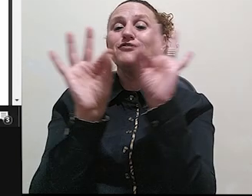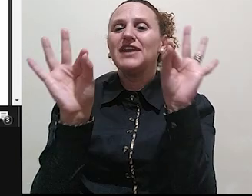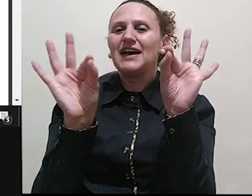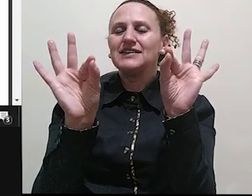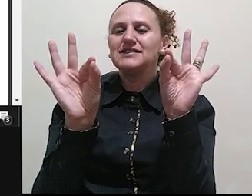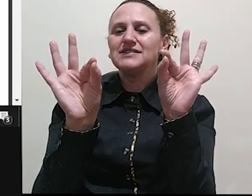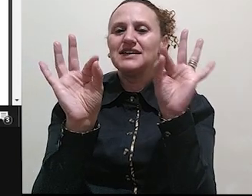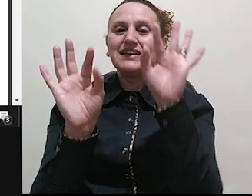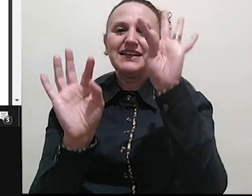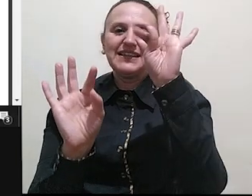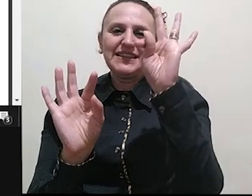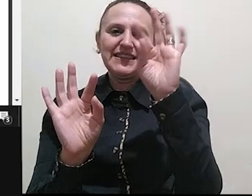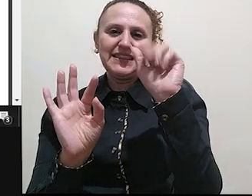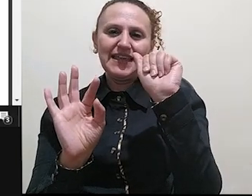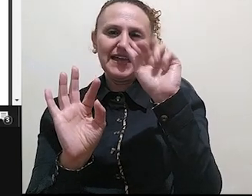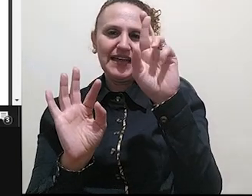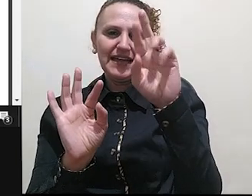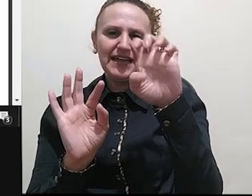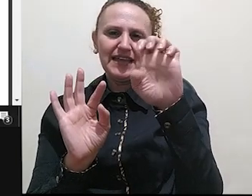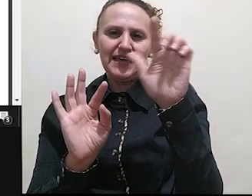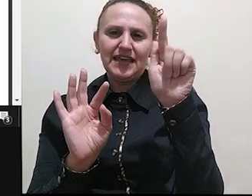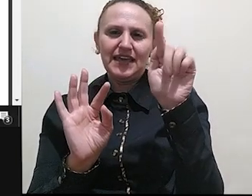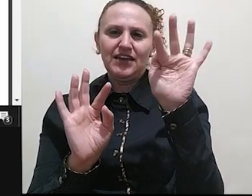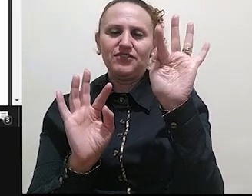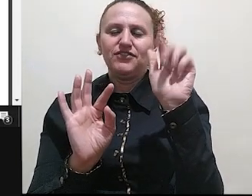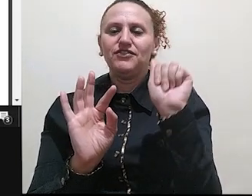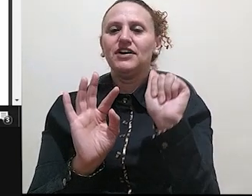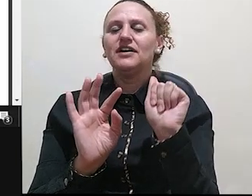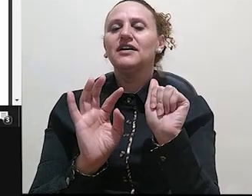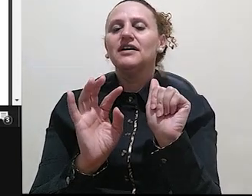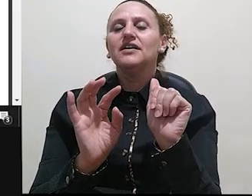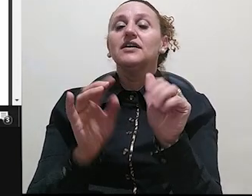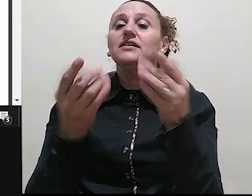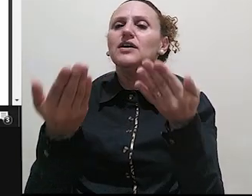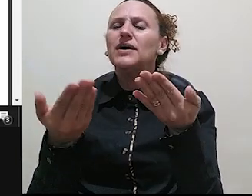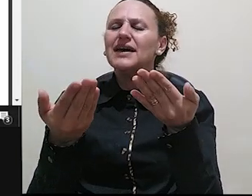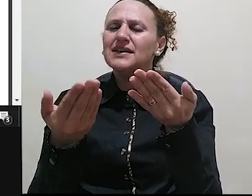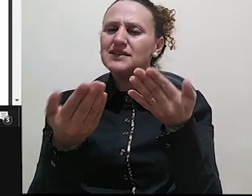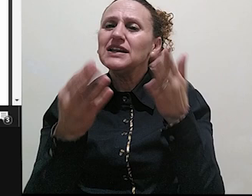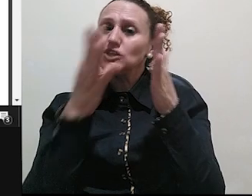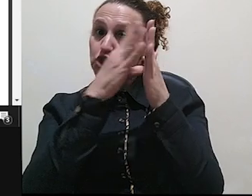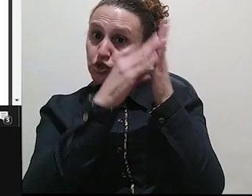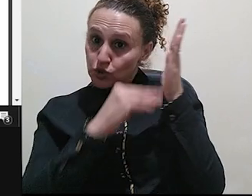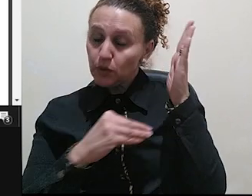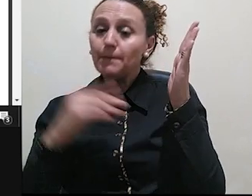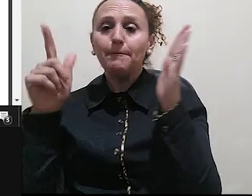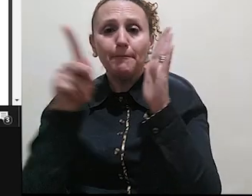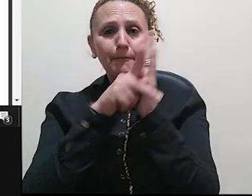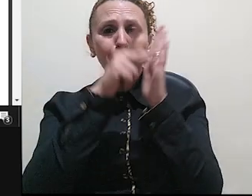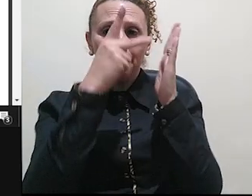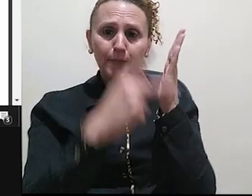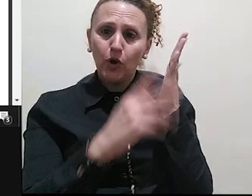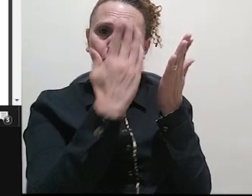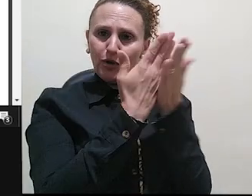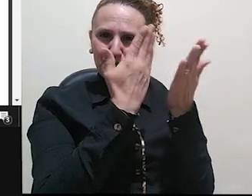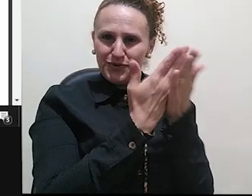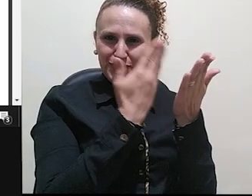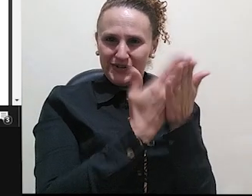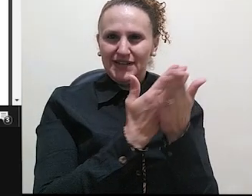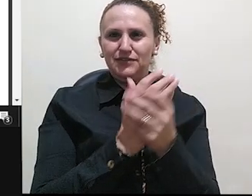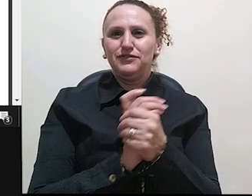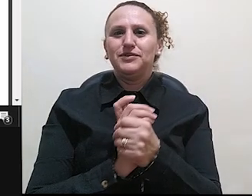expressão de Borges Neto, então ele vai mencionar como texto do outro, e a marcação é pela citação direta que está sendo feita aqui,